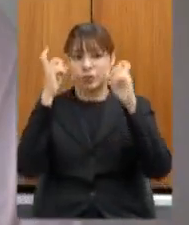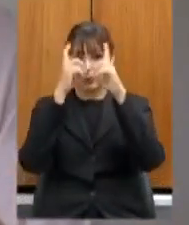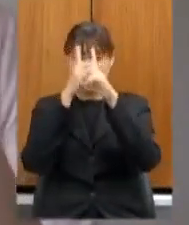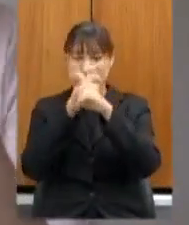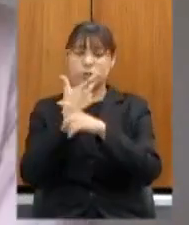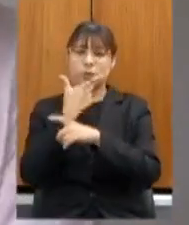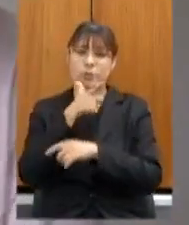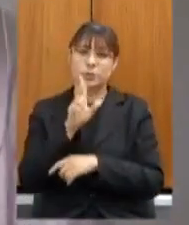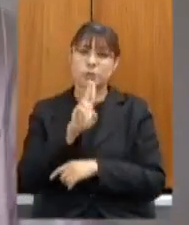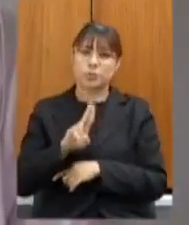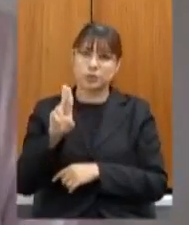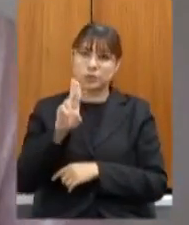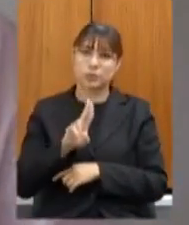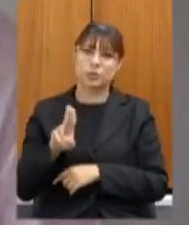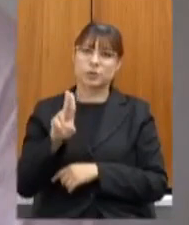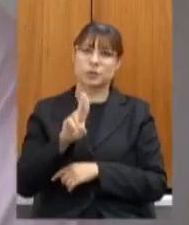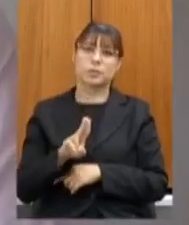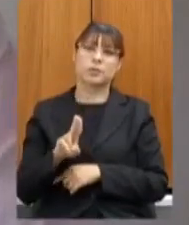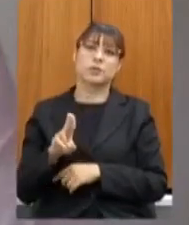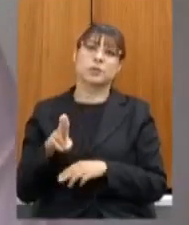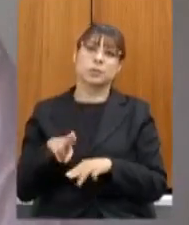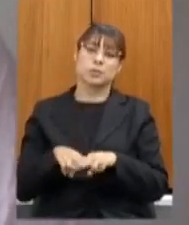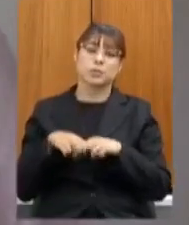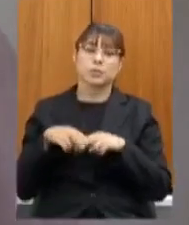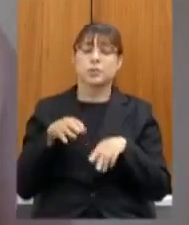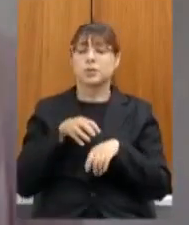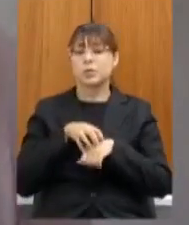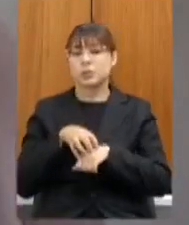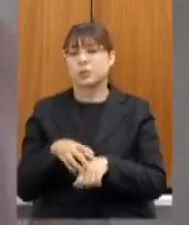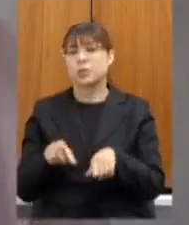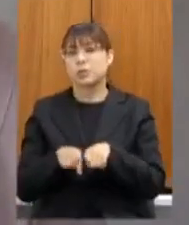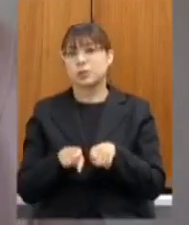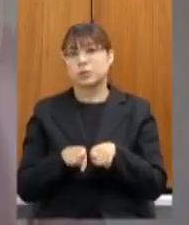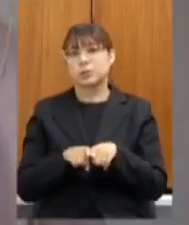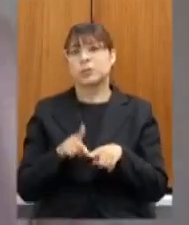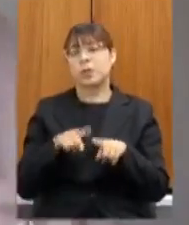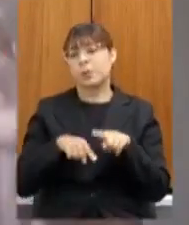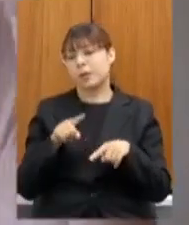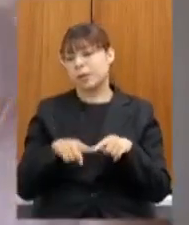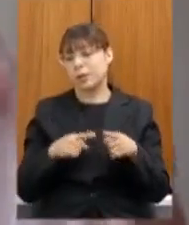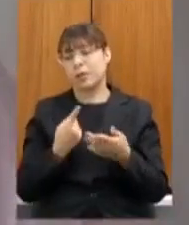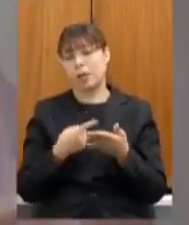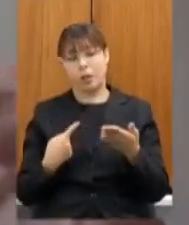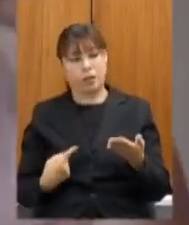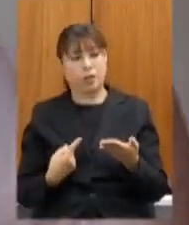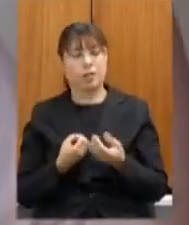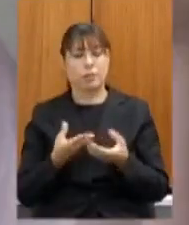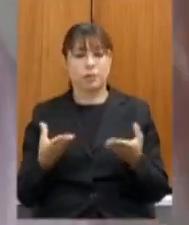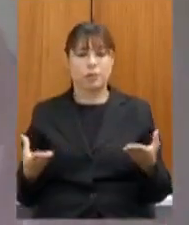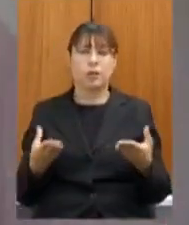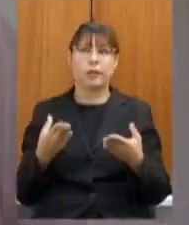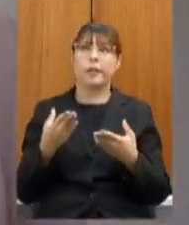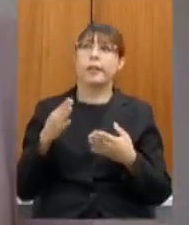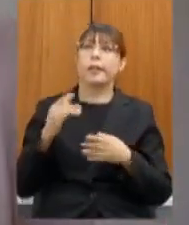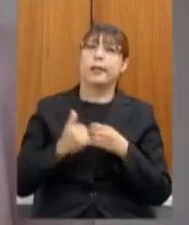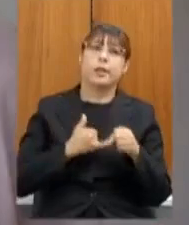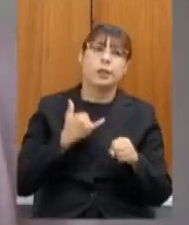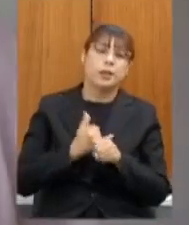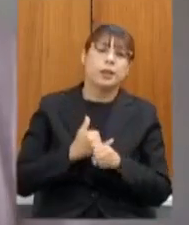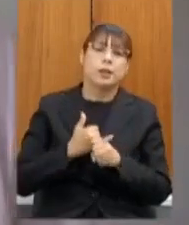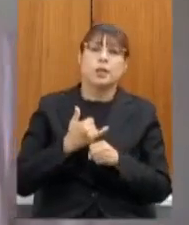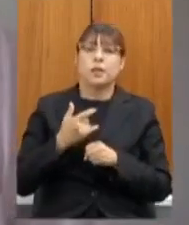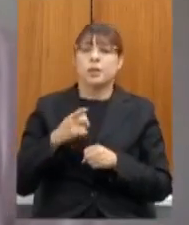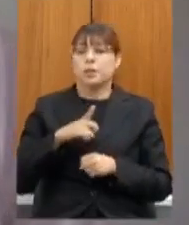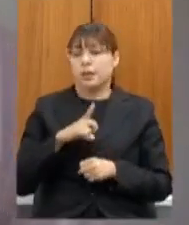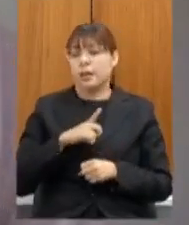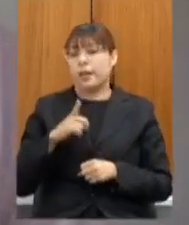acesso na situação relacionada a transporte e entrega dos planos de estudos doutorados a internet a cobertura de telefonia